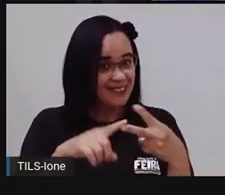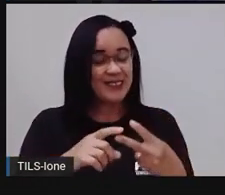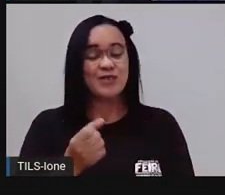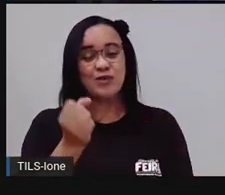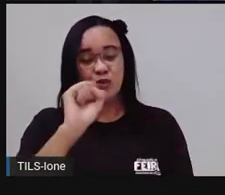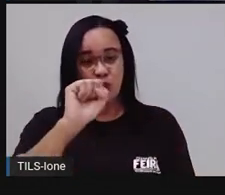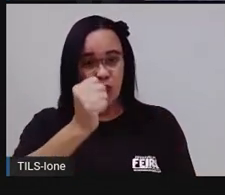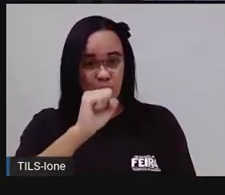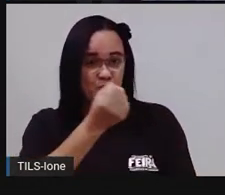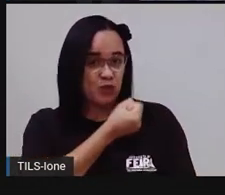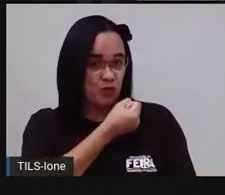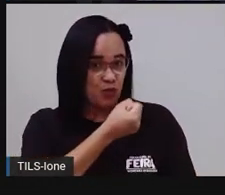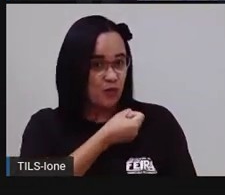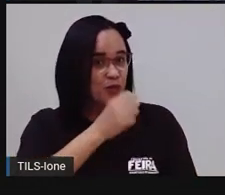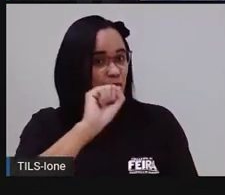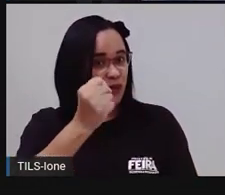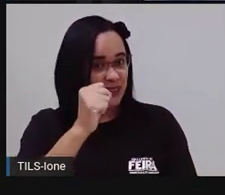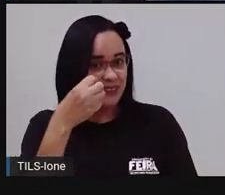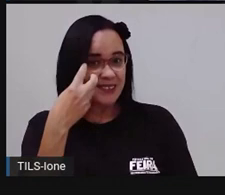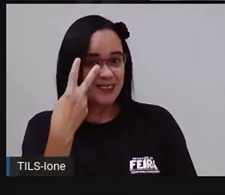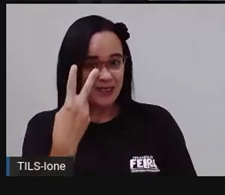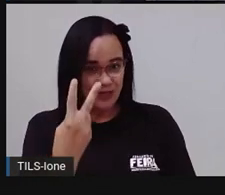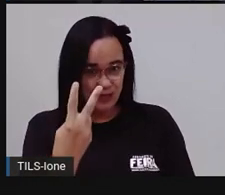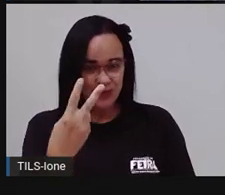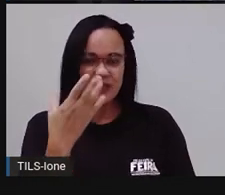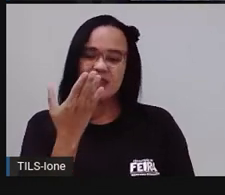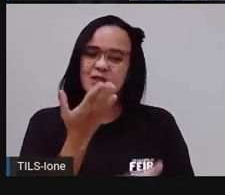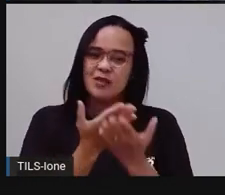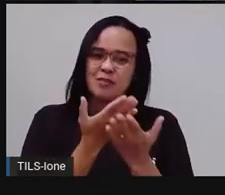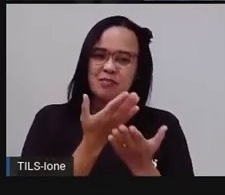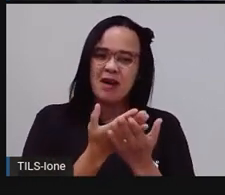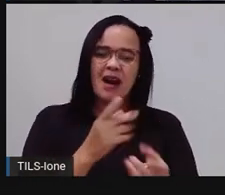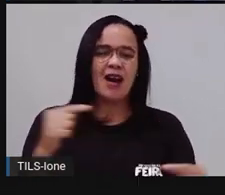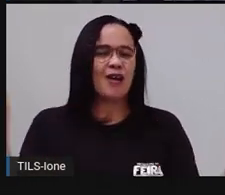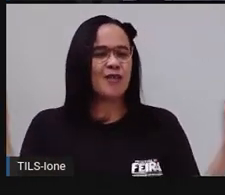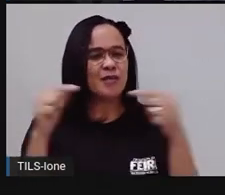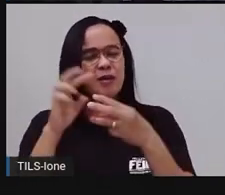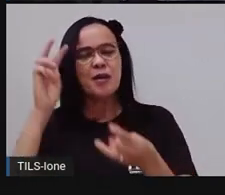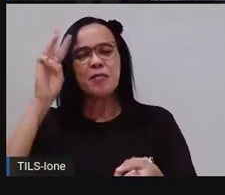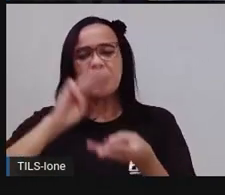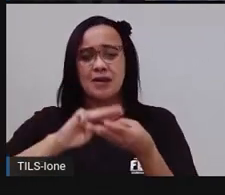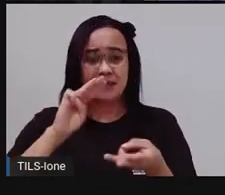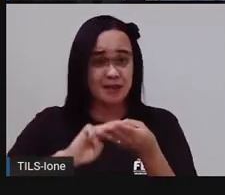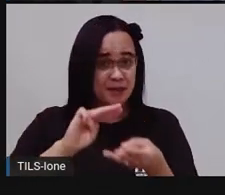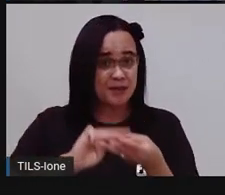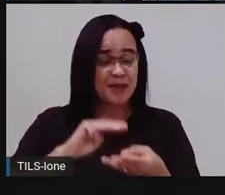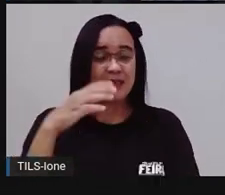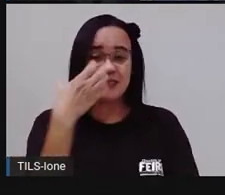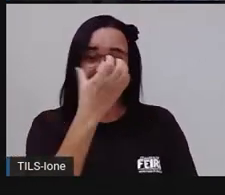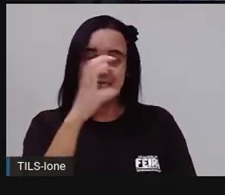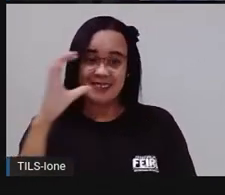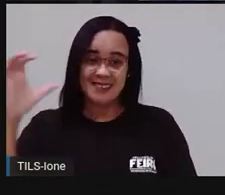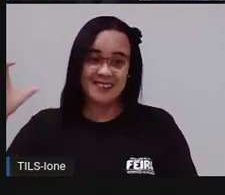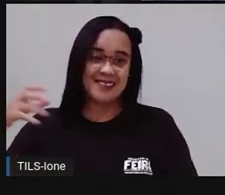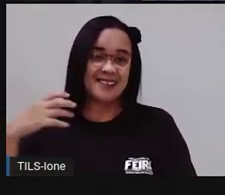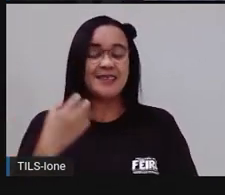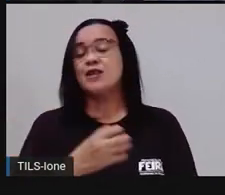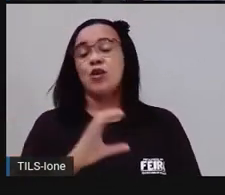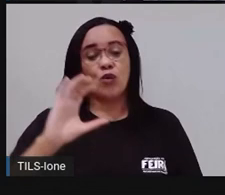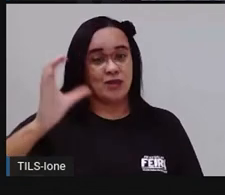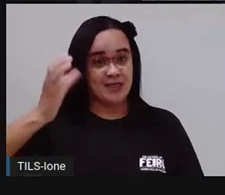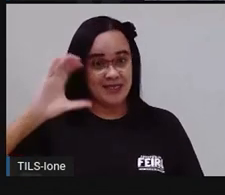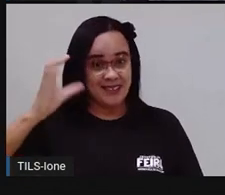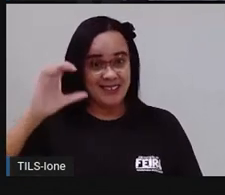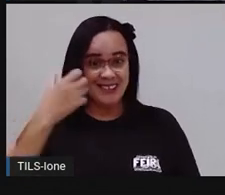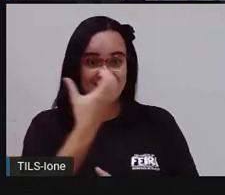82. E é uma aula que vai envolver matemática, ciências da natureza. E o tema da nossa aula de hoje